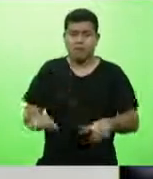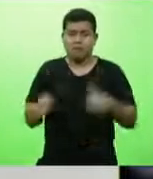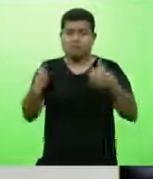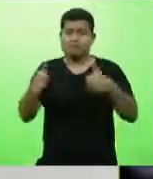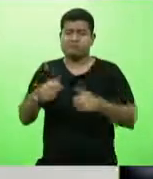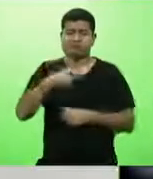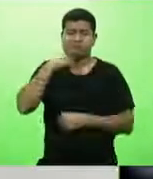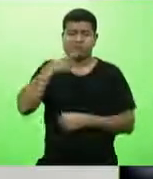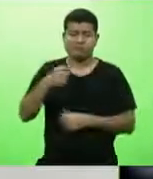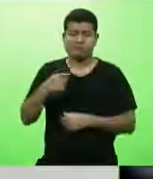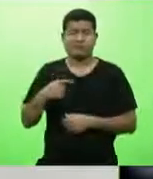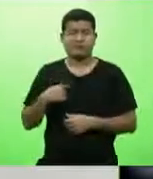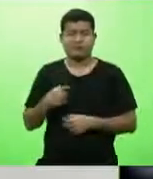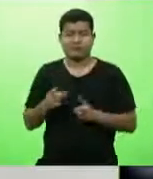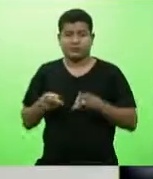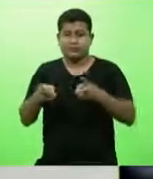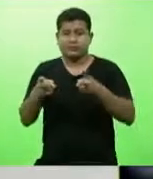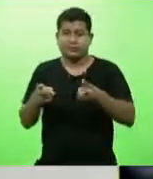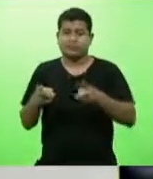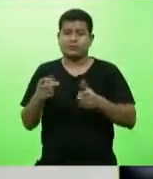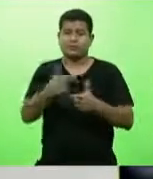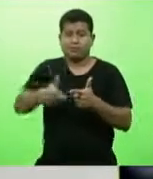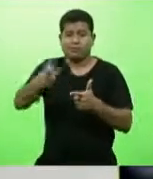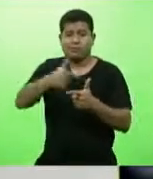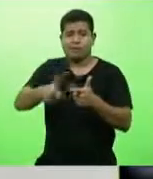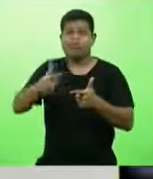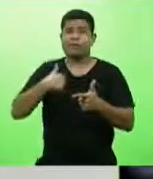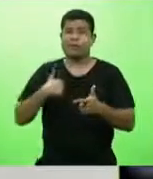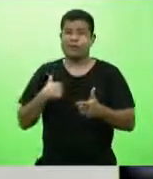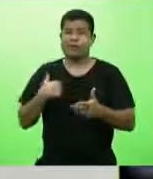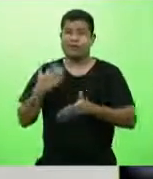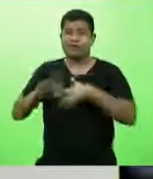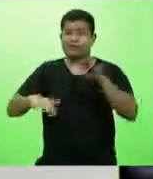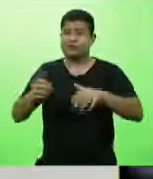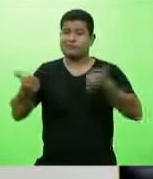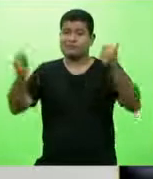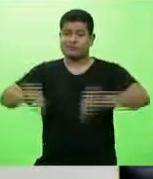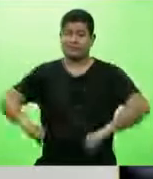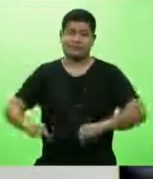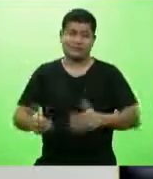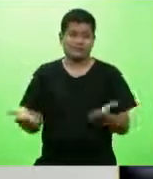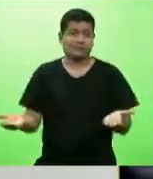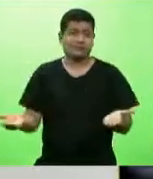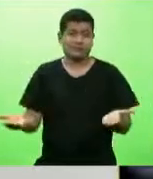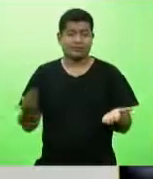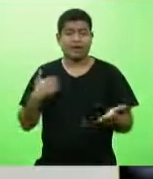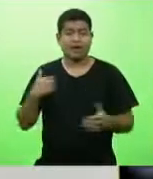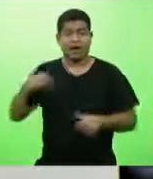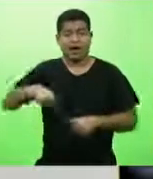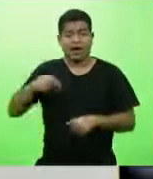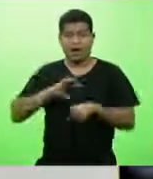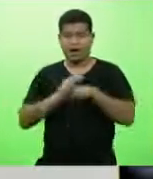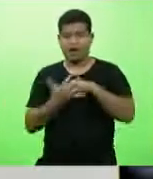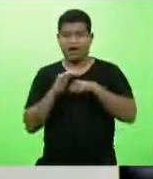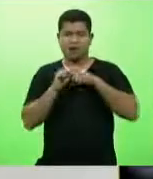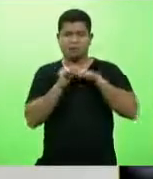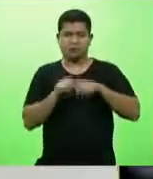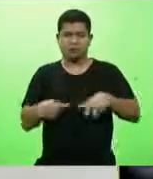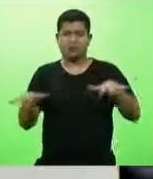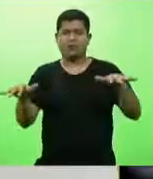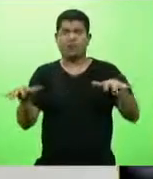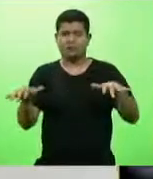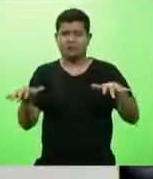Nós estamos aqui todos os dias falando da pandemia do Covid, o quanto que ela vem aumentando,